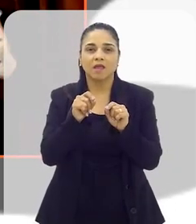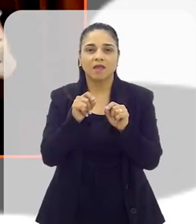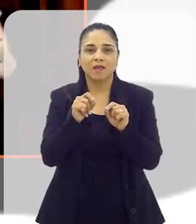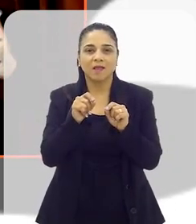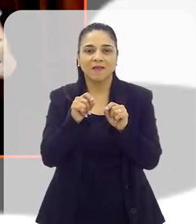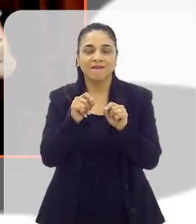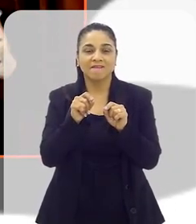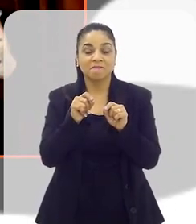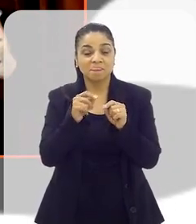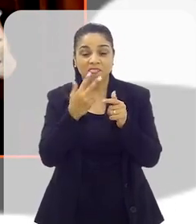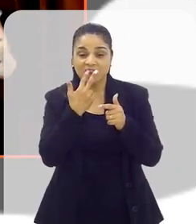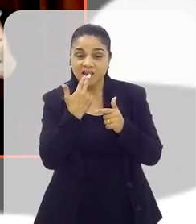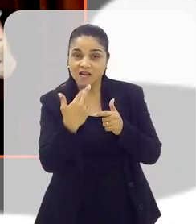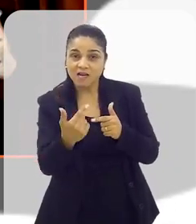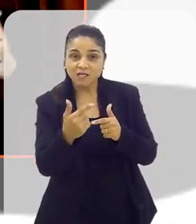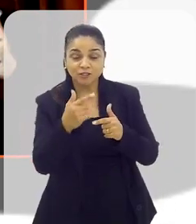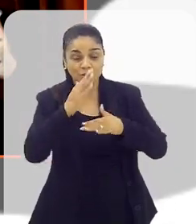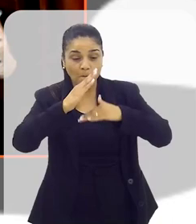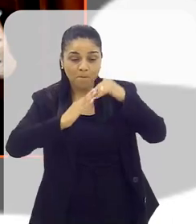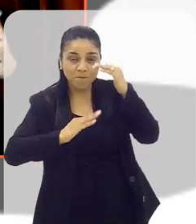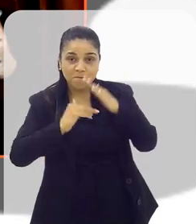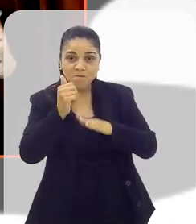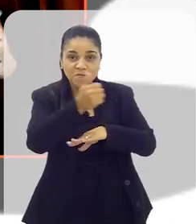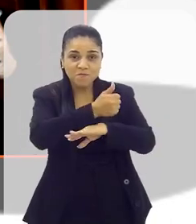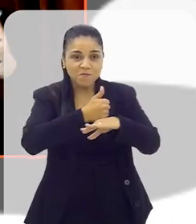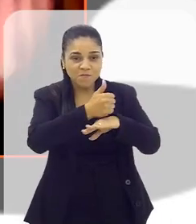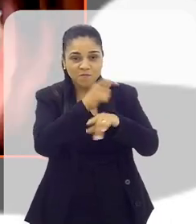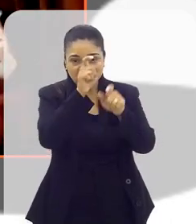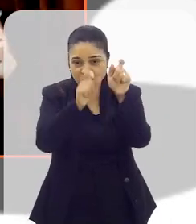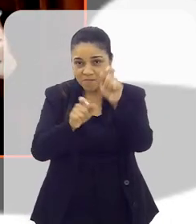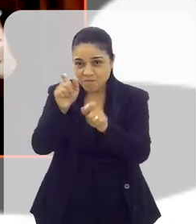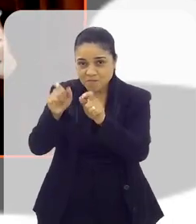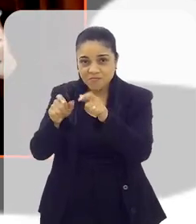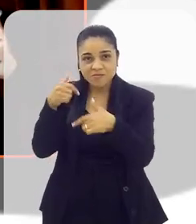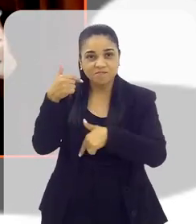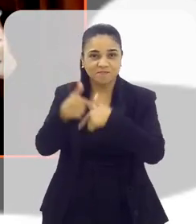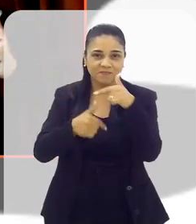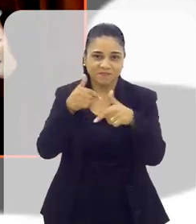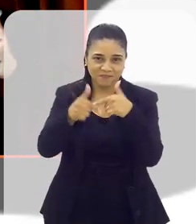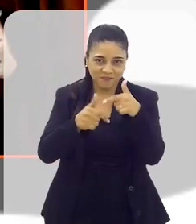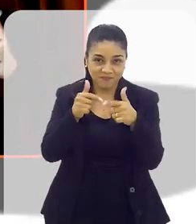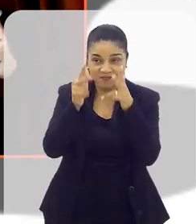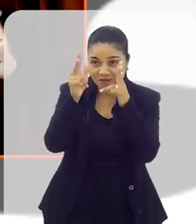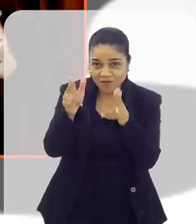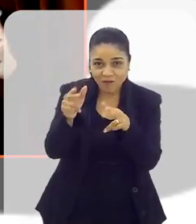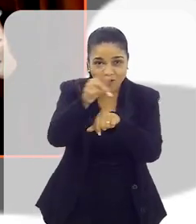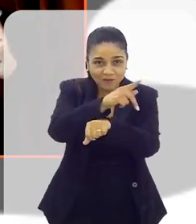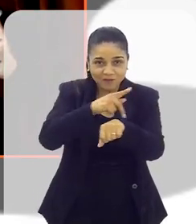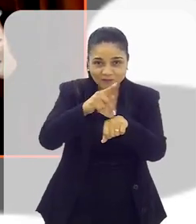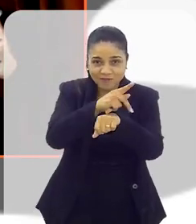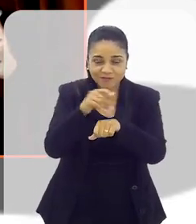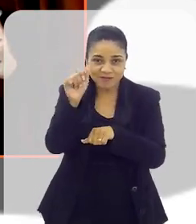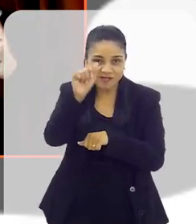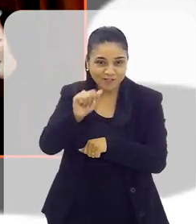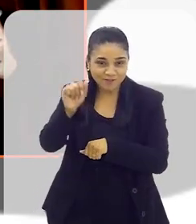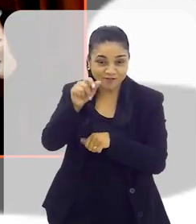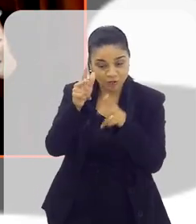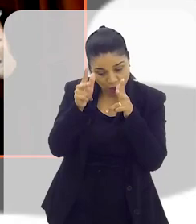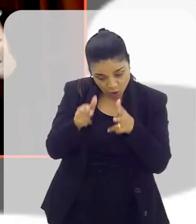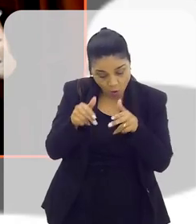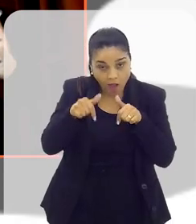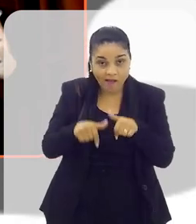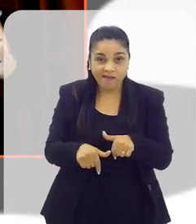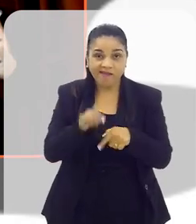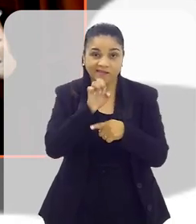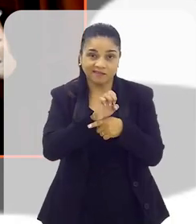espécie de mergulho na língua espanhola através das características do mercado argentino. É uma coisa que a gente tinha que fazer